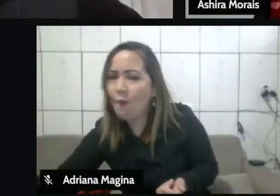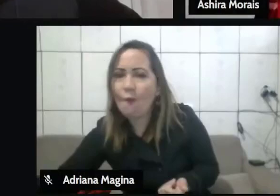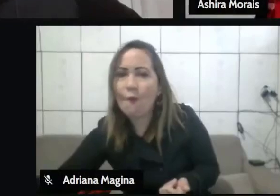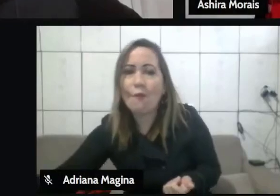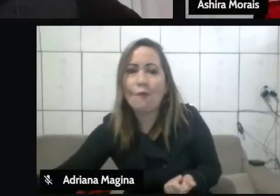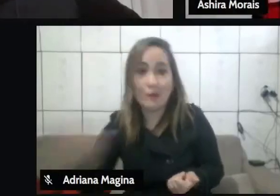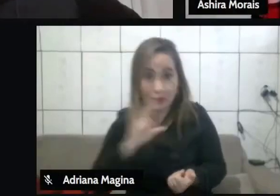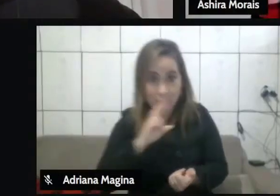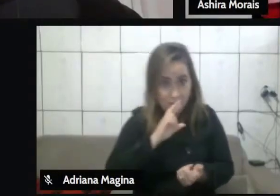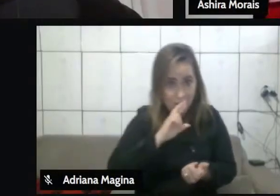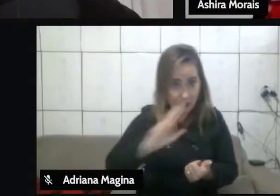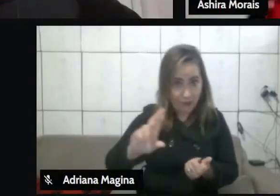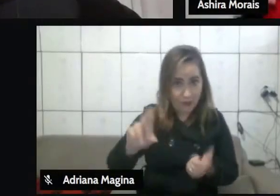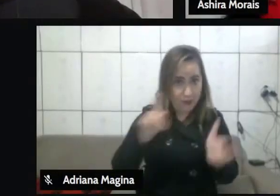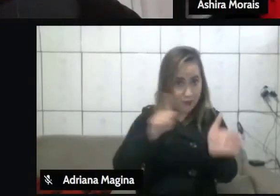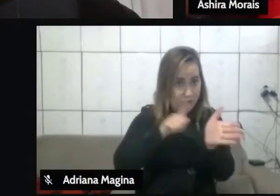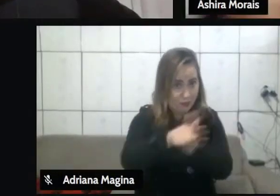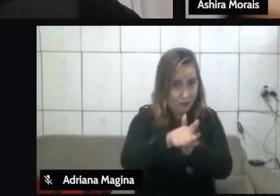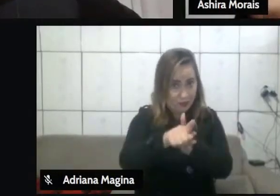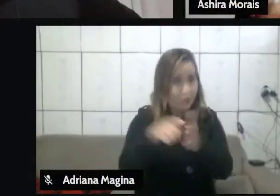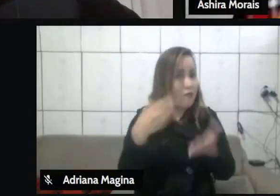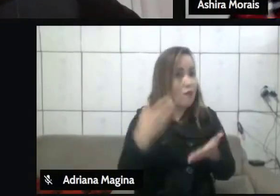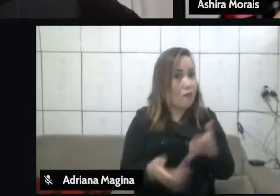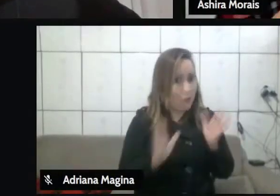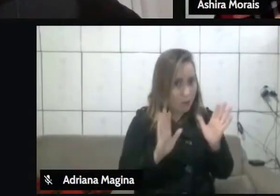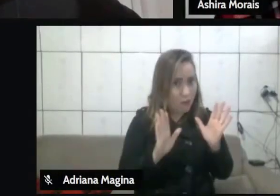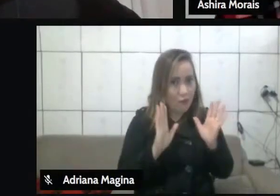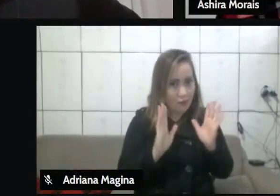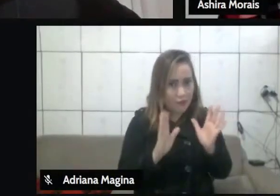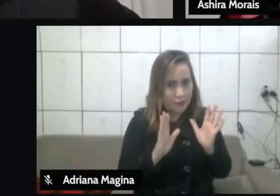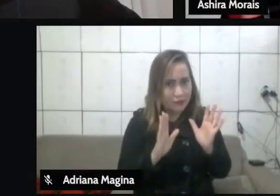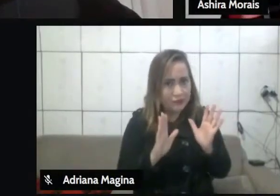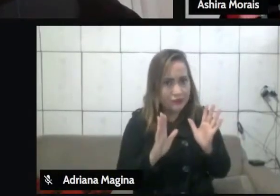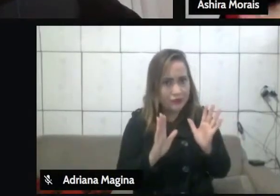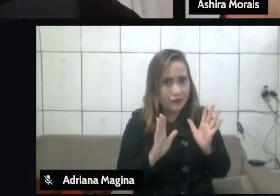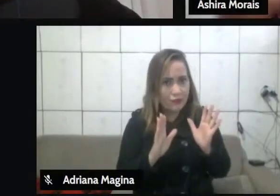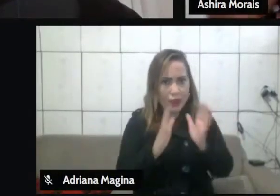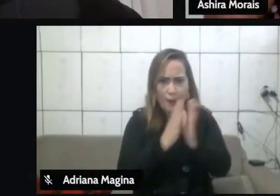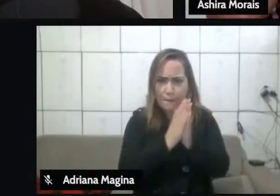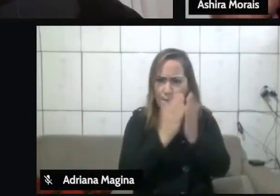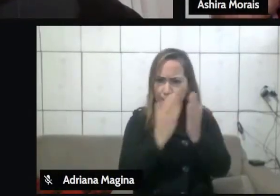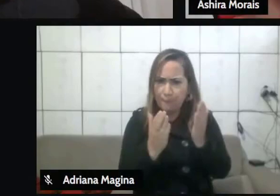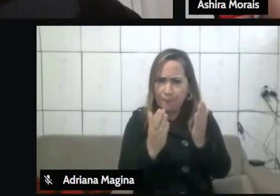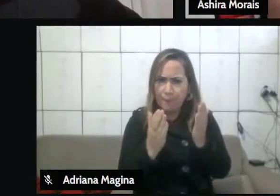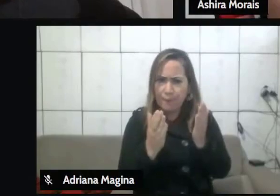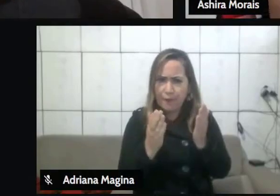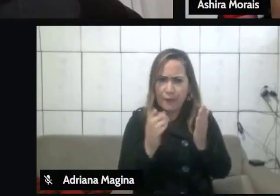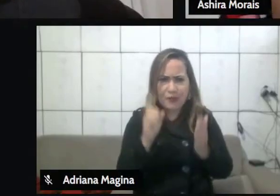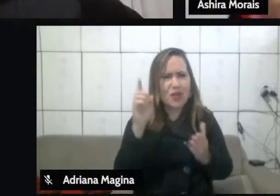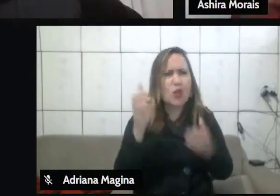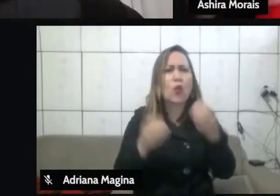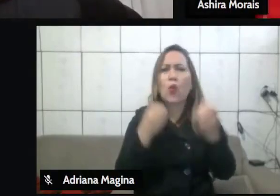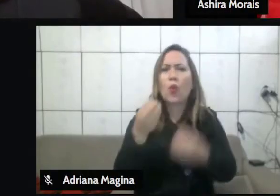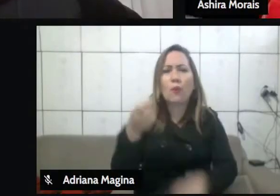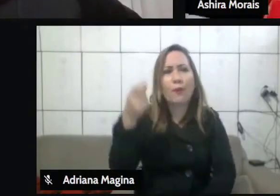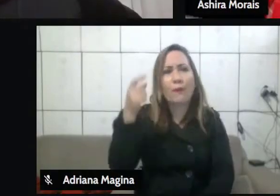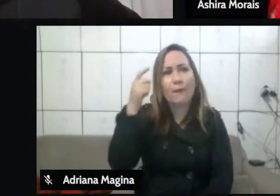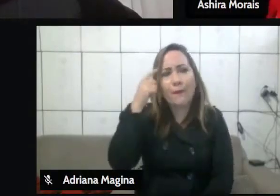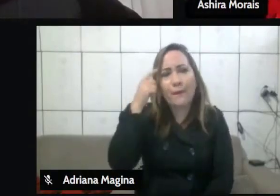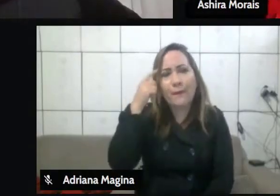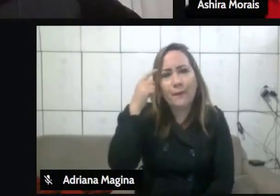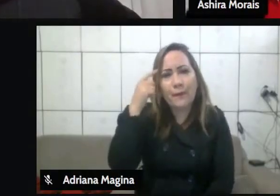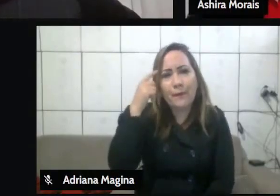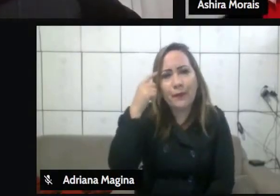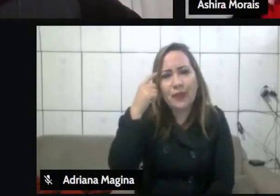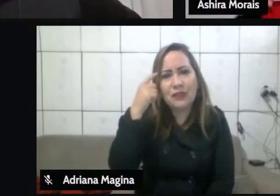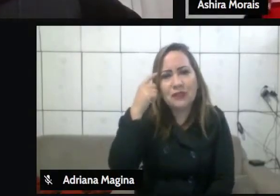eu não perder o raciocínio. Muito obrigada. Se a Bíblia não é um livro inclusivo, então não há como se pensar dentro de outra